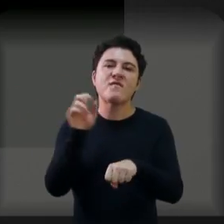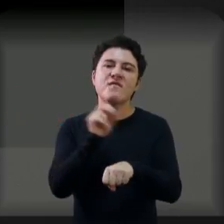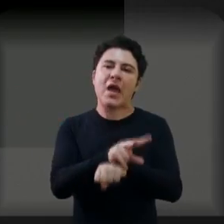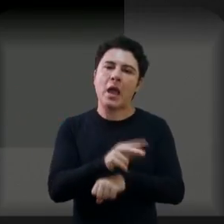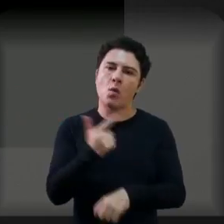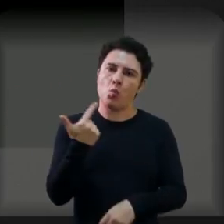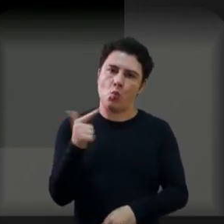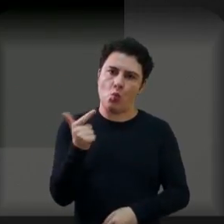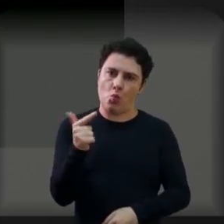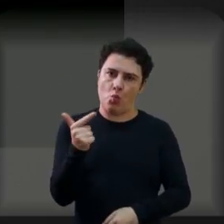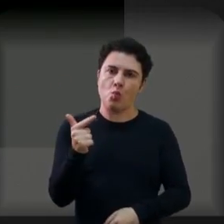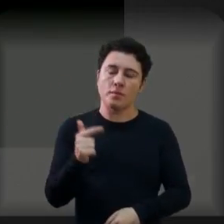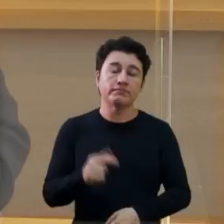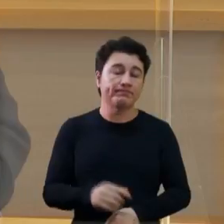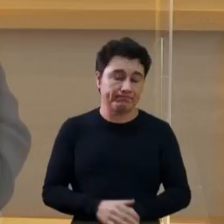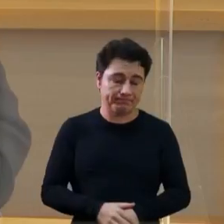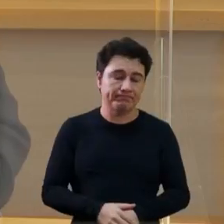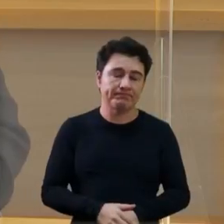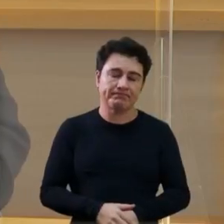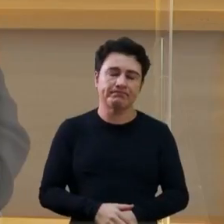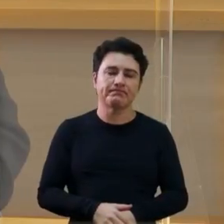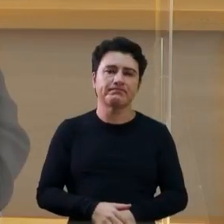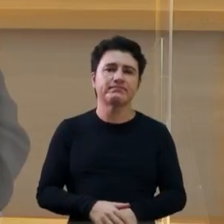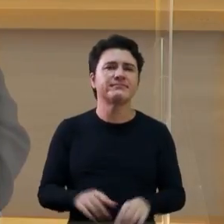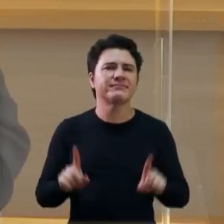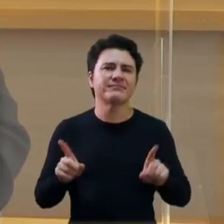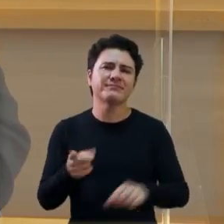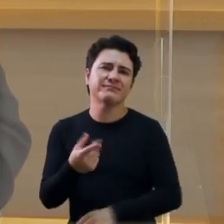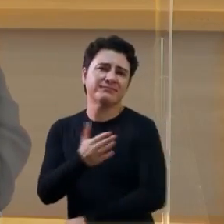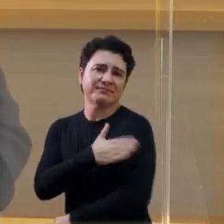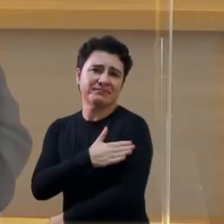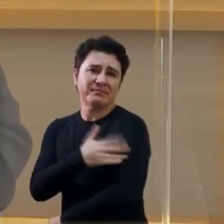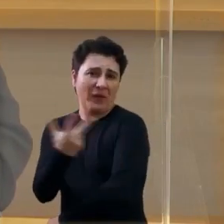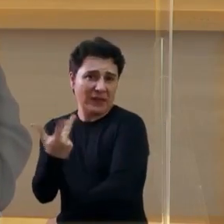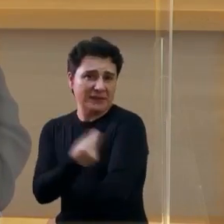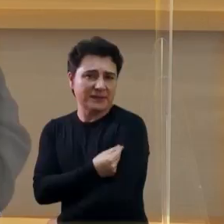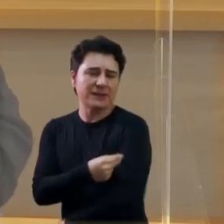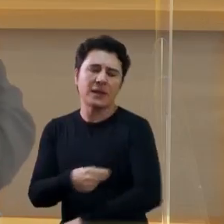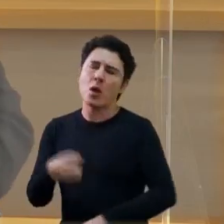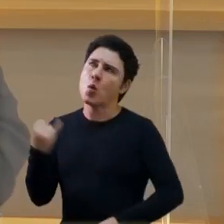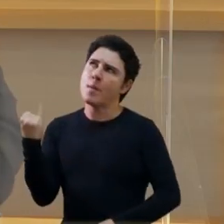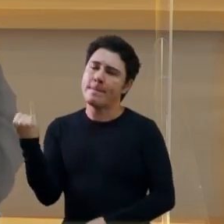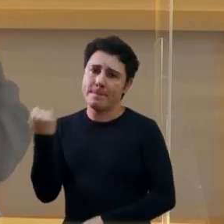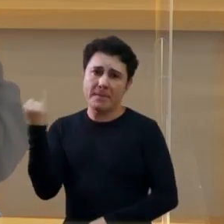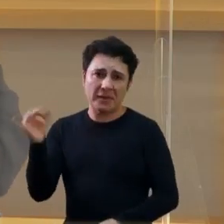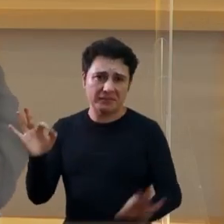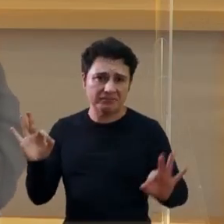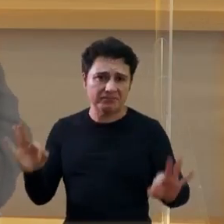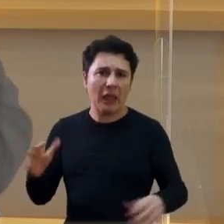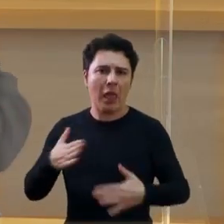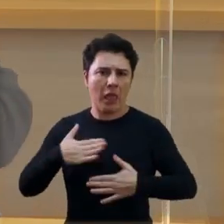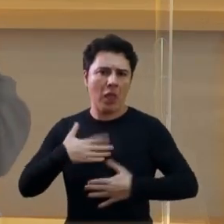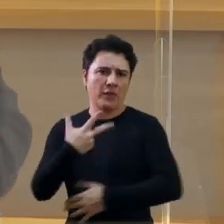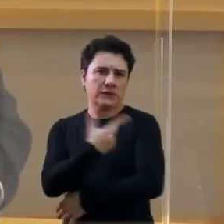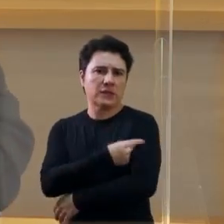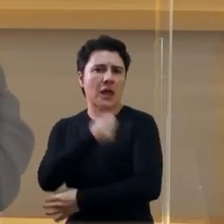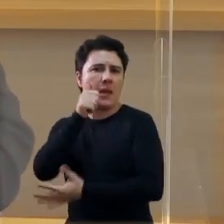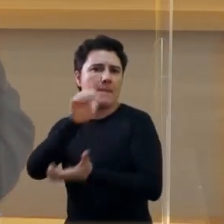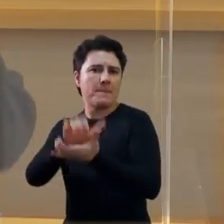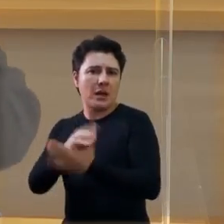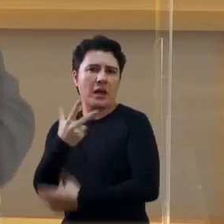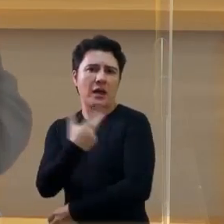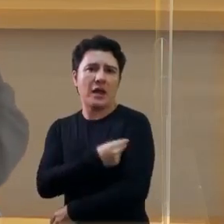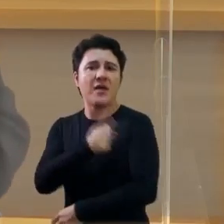Então, a vacina é fundamental, é fundamental. Eu vacinei, minha esposa vacinou,